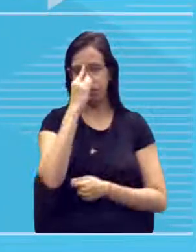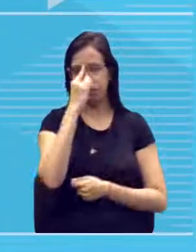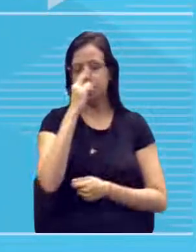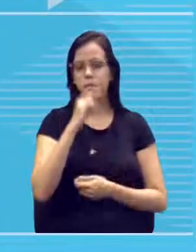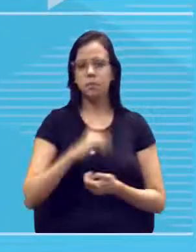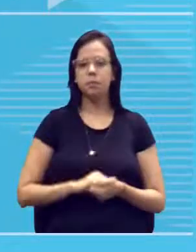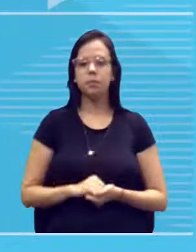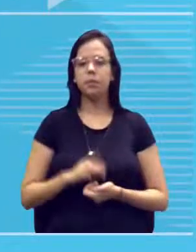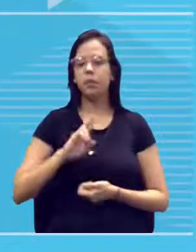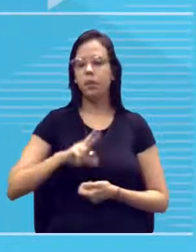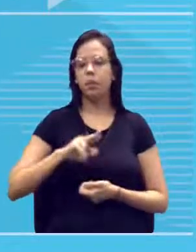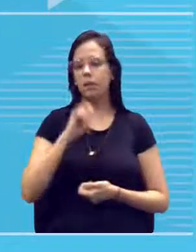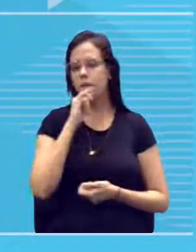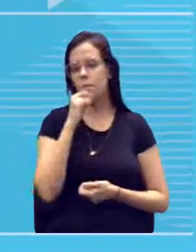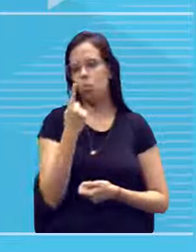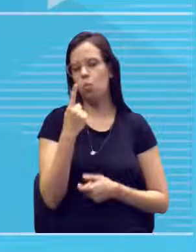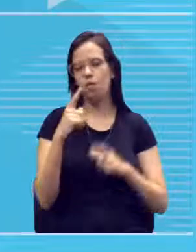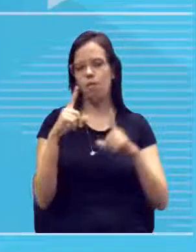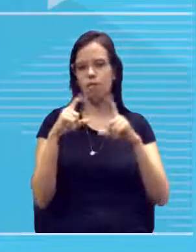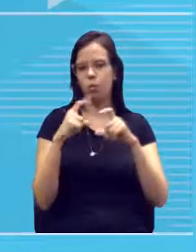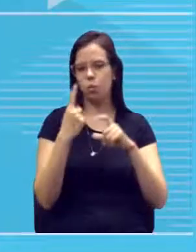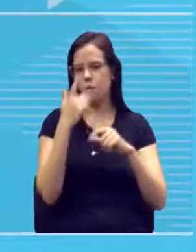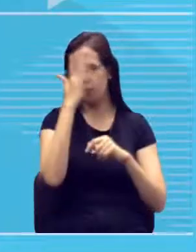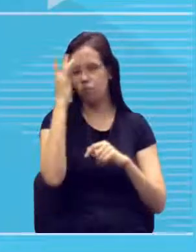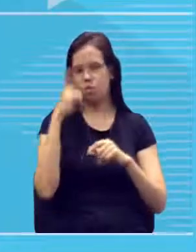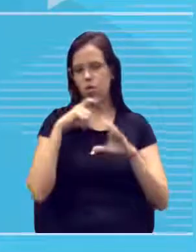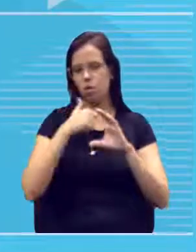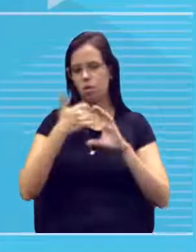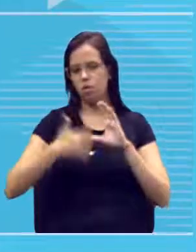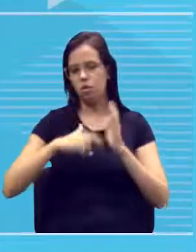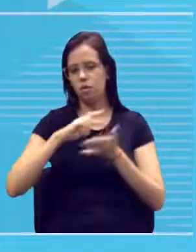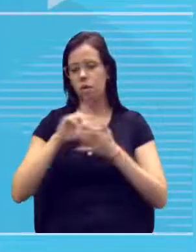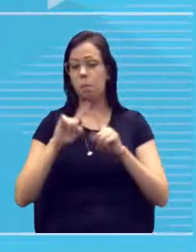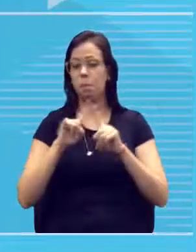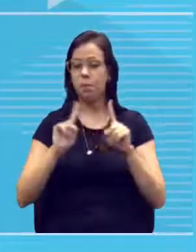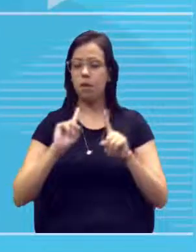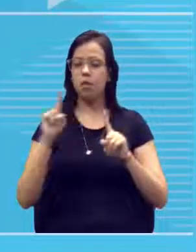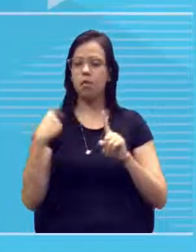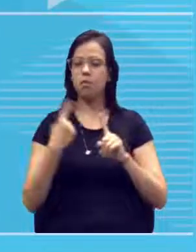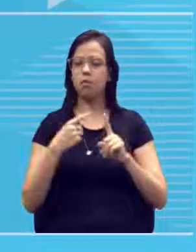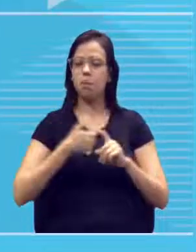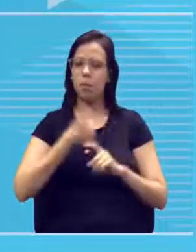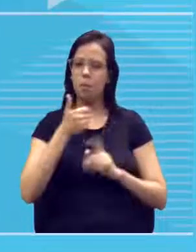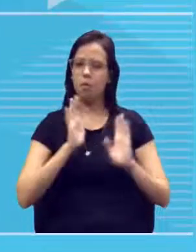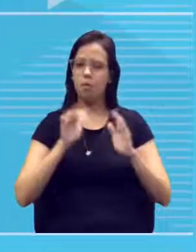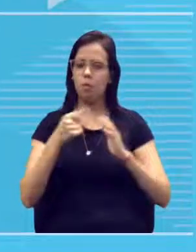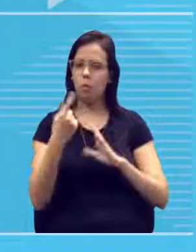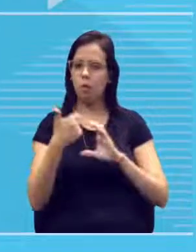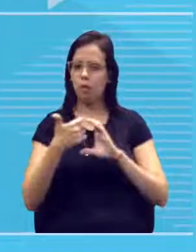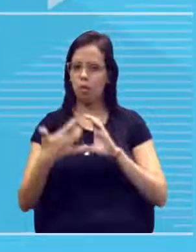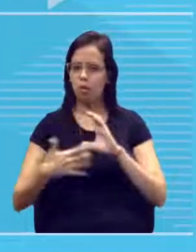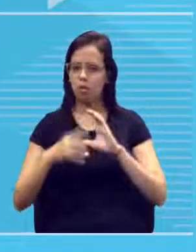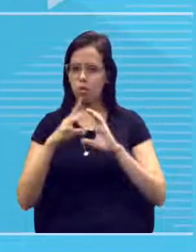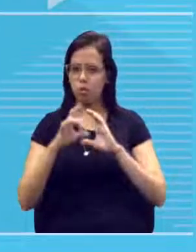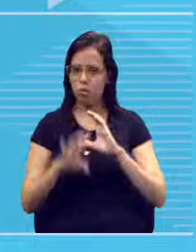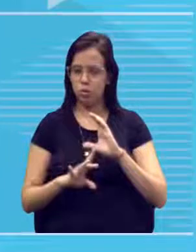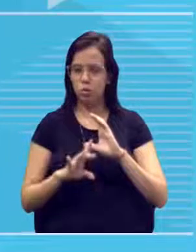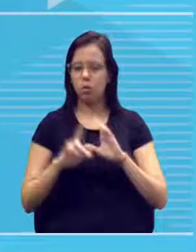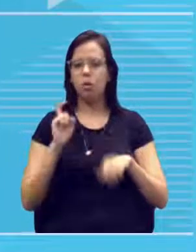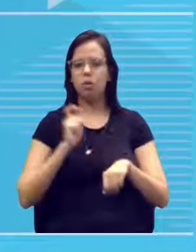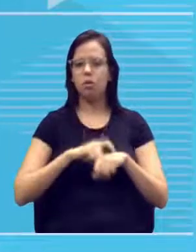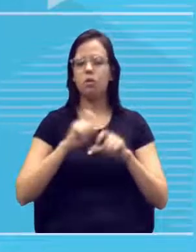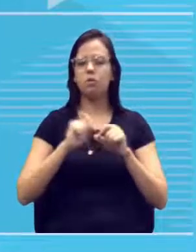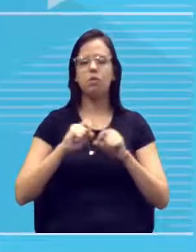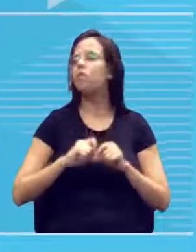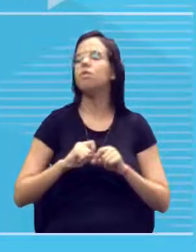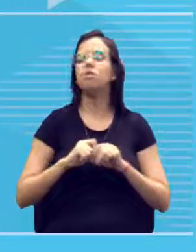com várias características, mas a gente vai focar em uma característica específica, tá? Em geral, quando a gente constrói o aerodograma, a gente foca